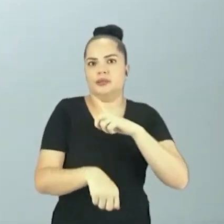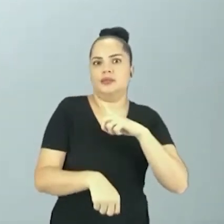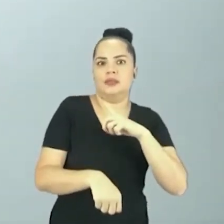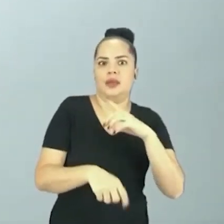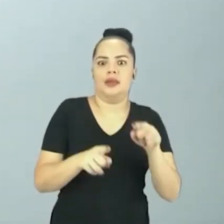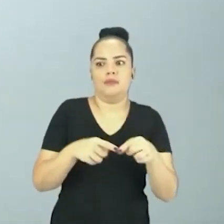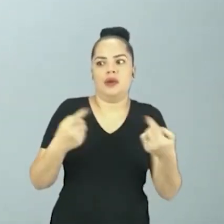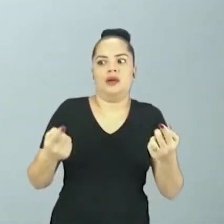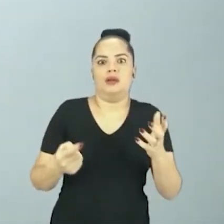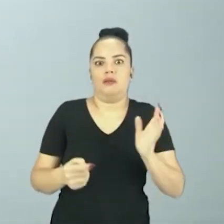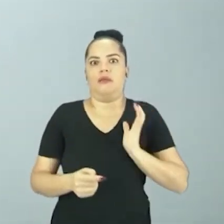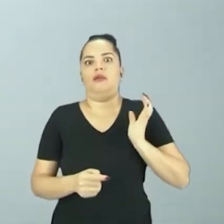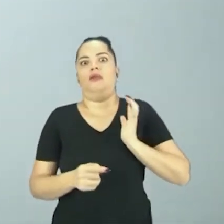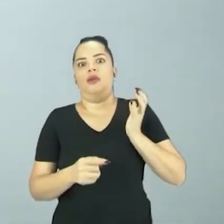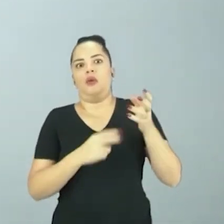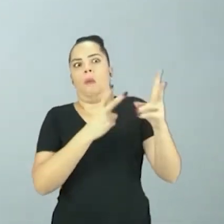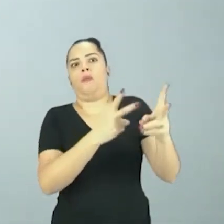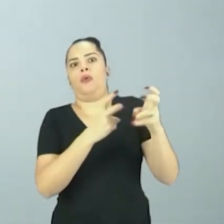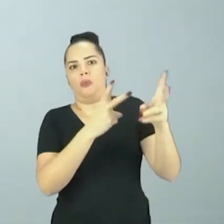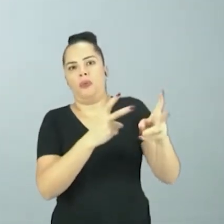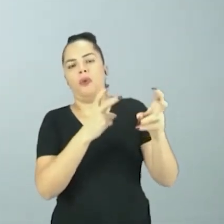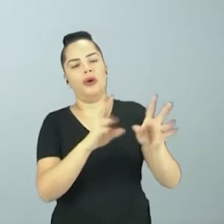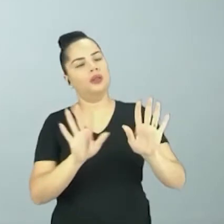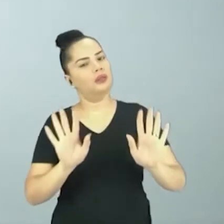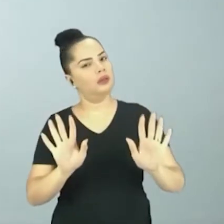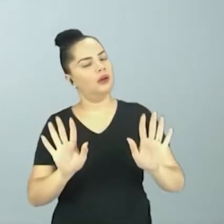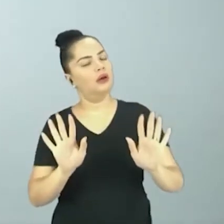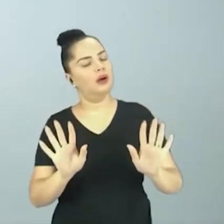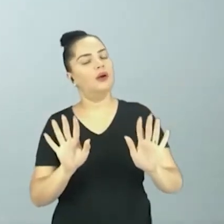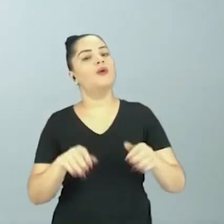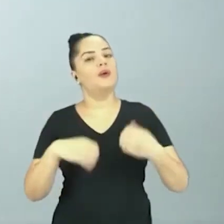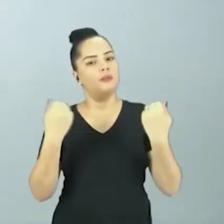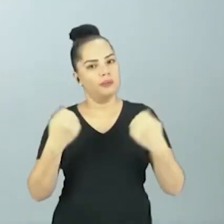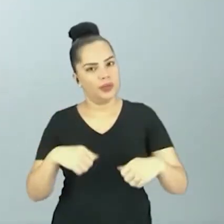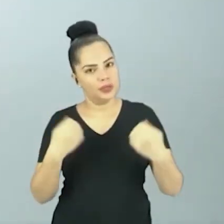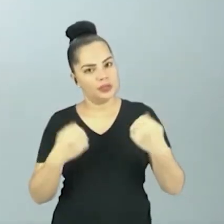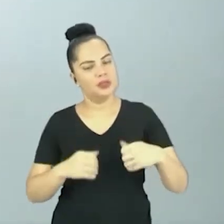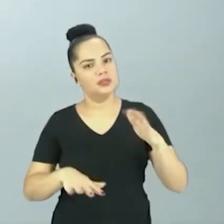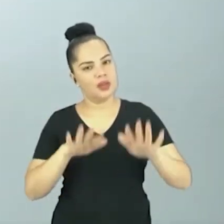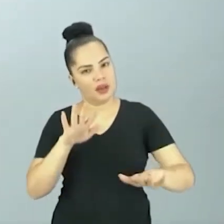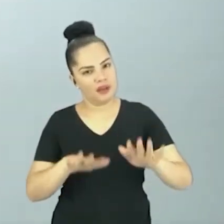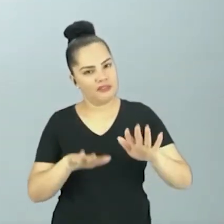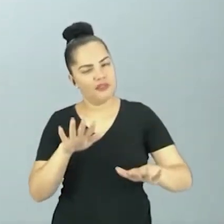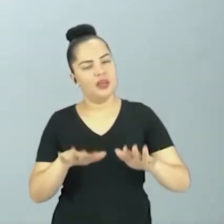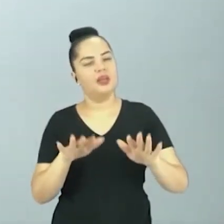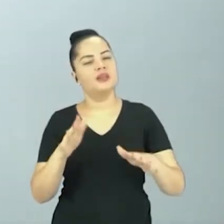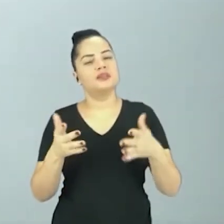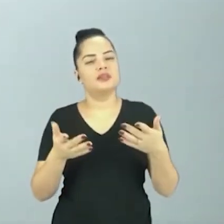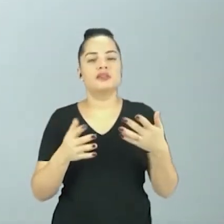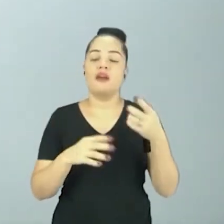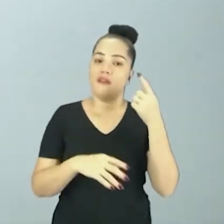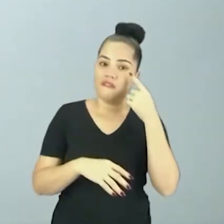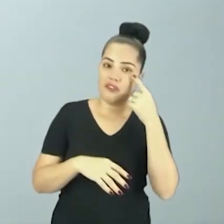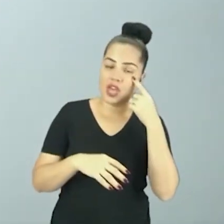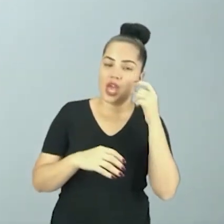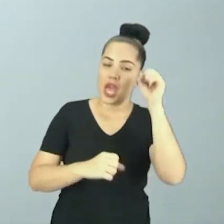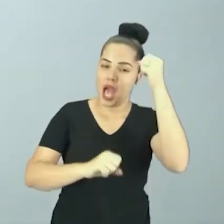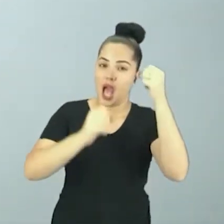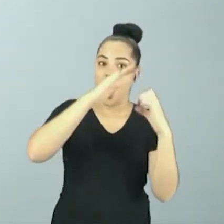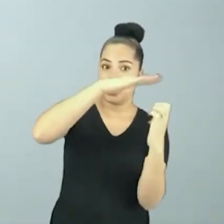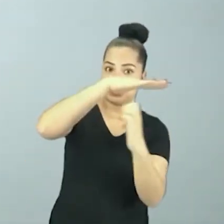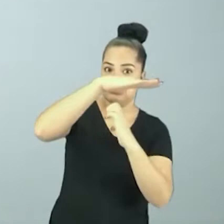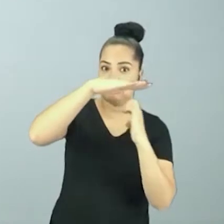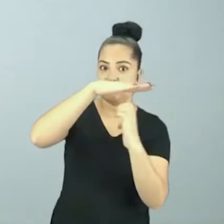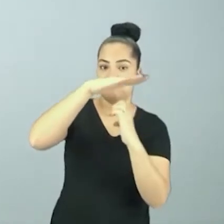condições de explorar e comercializar. Então, muitas vezes é necessário fazer o chamamento das empresas gigantes de outros